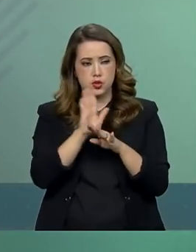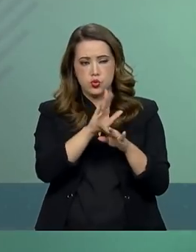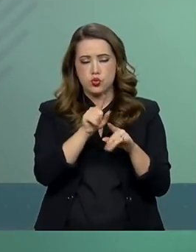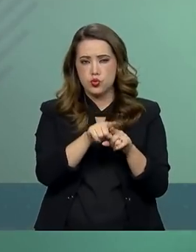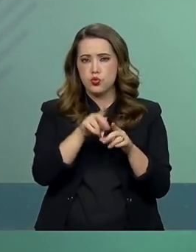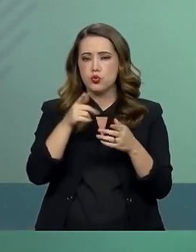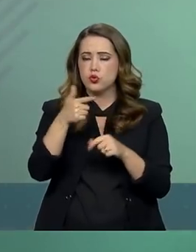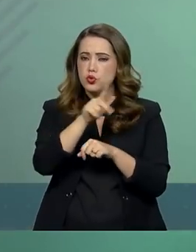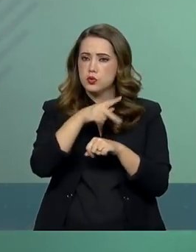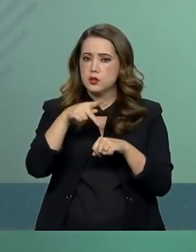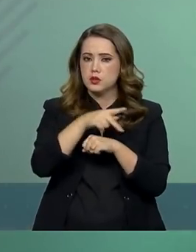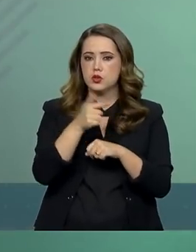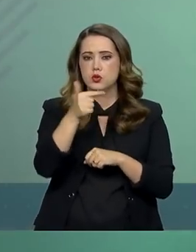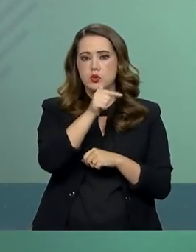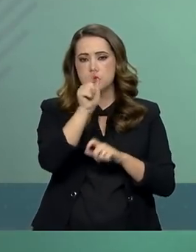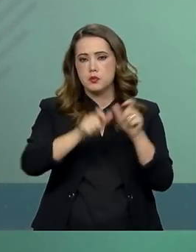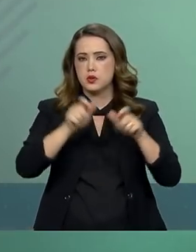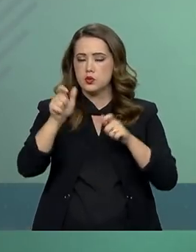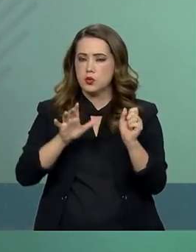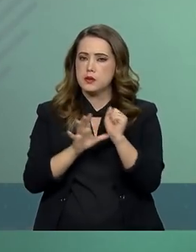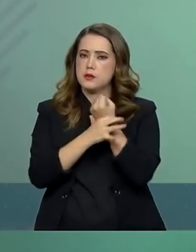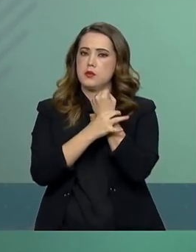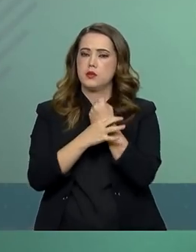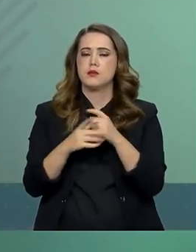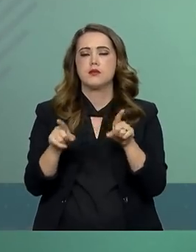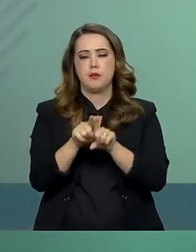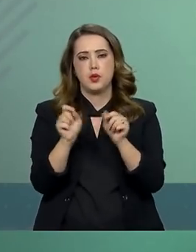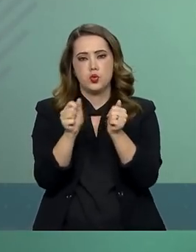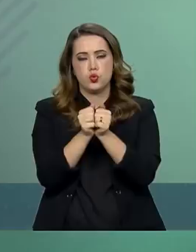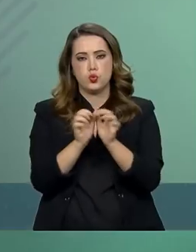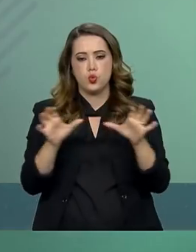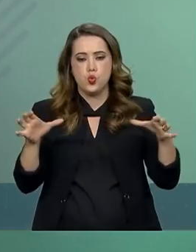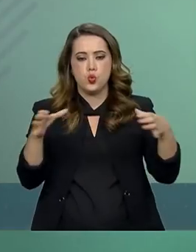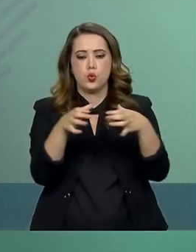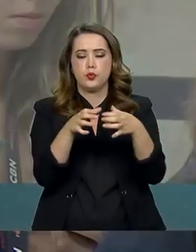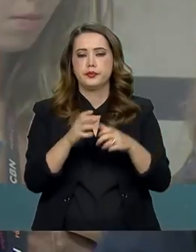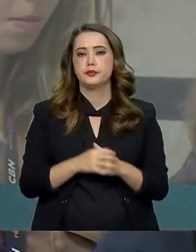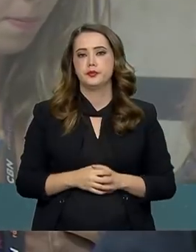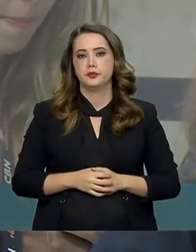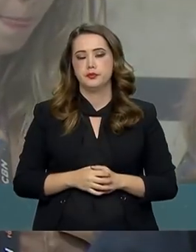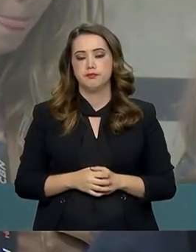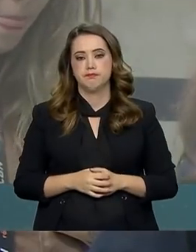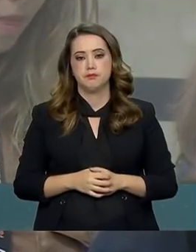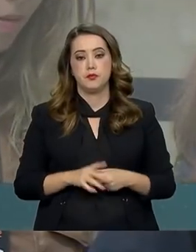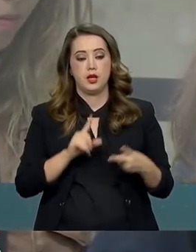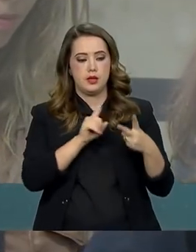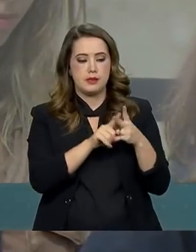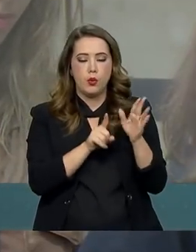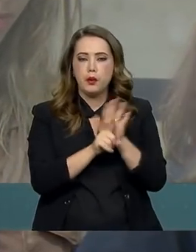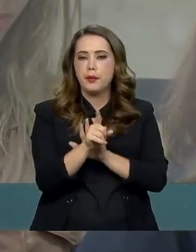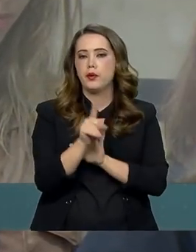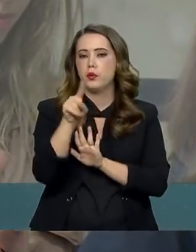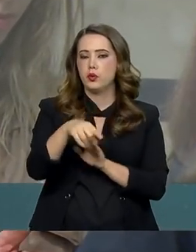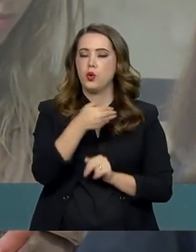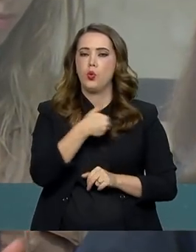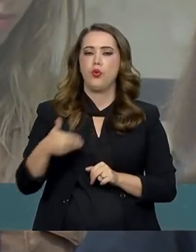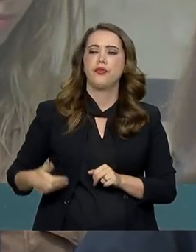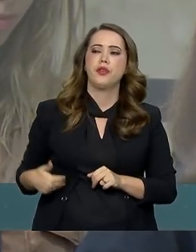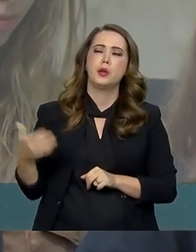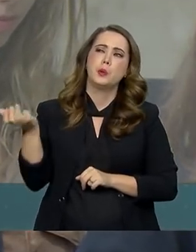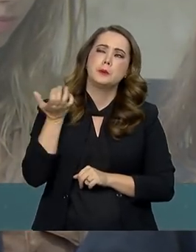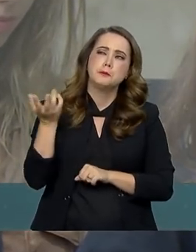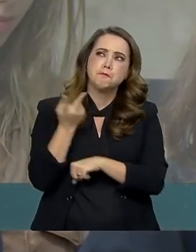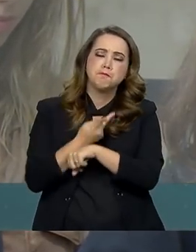ademais de staff e segurança. Certo, obrigado. A segunda questão é sobre o governo busca